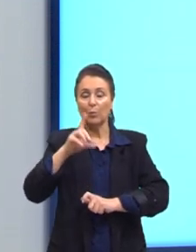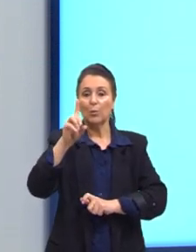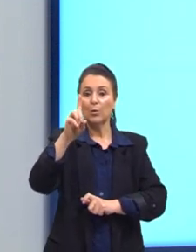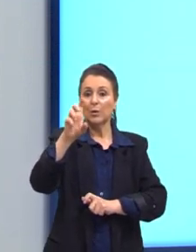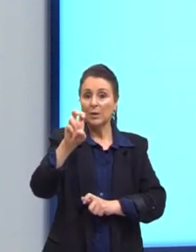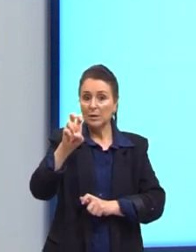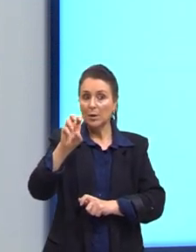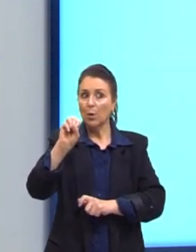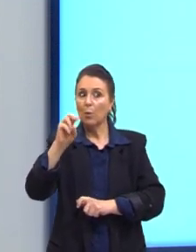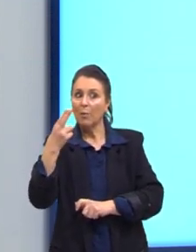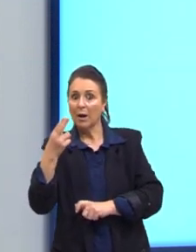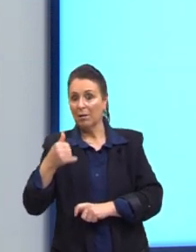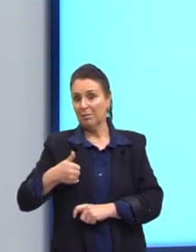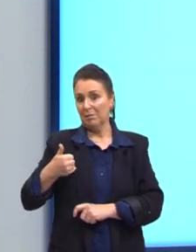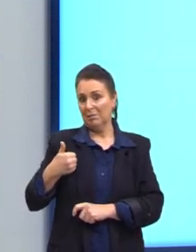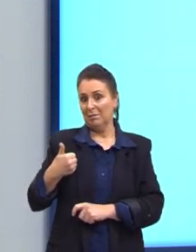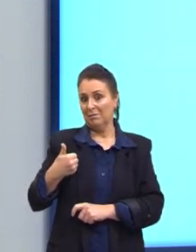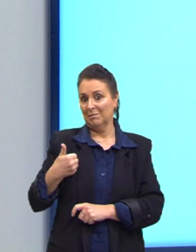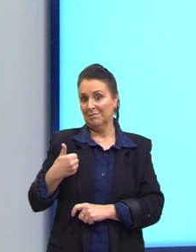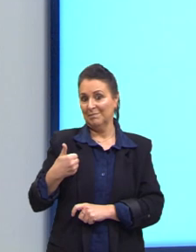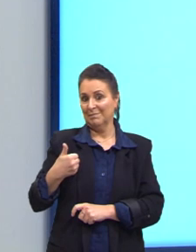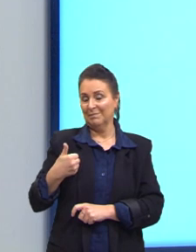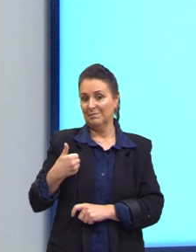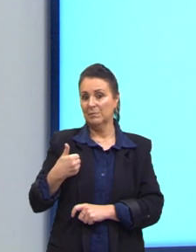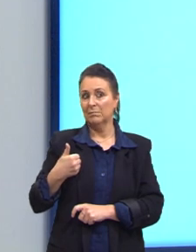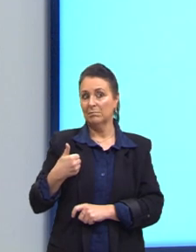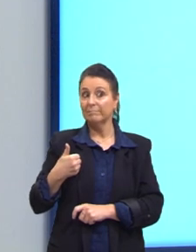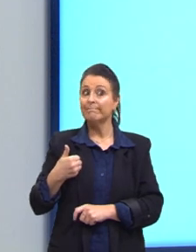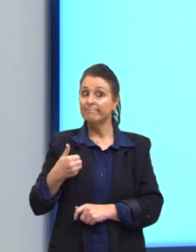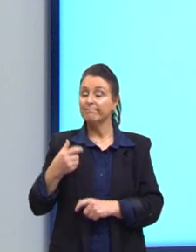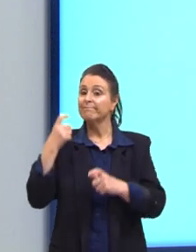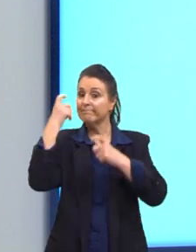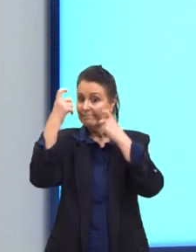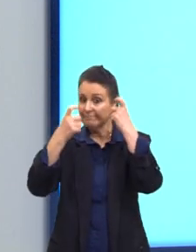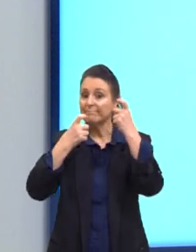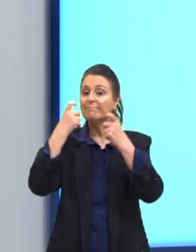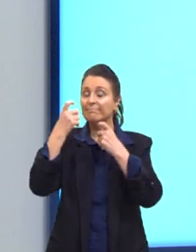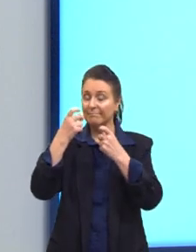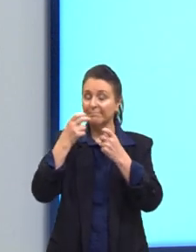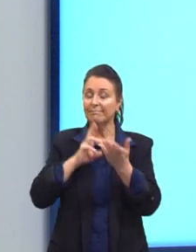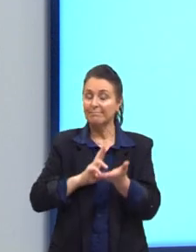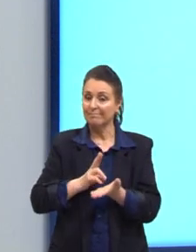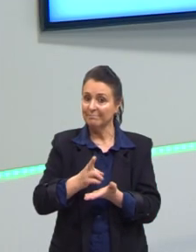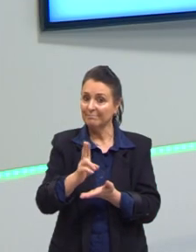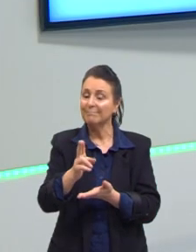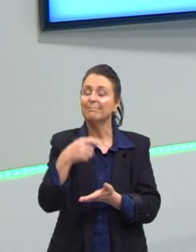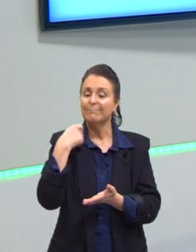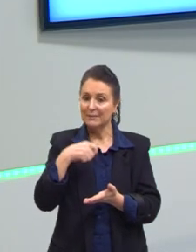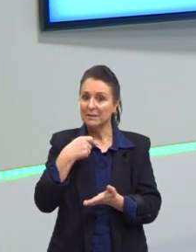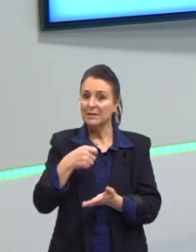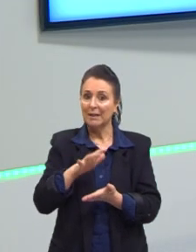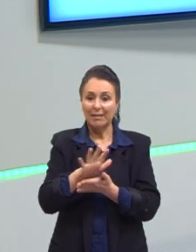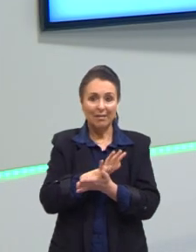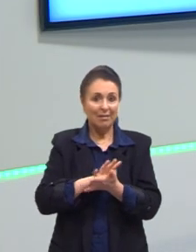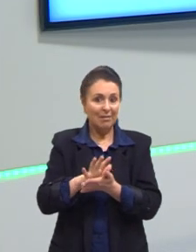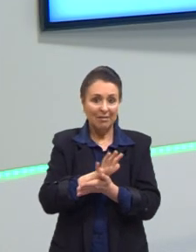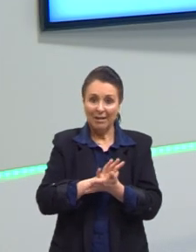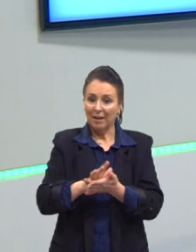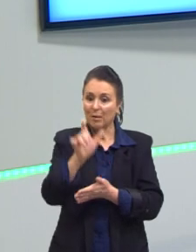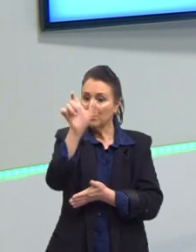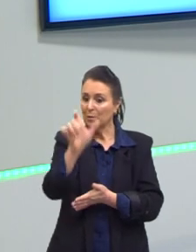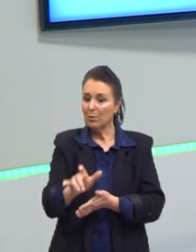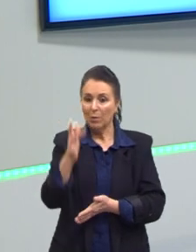mais. O que ainda é um dado preocupante, né? Que a gente ainda precisa combater. Mas já teve uma